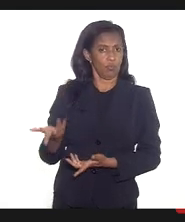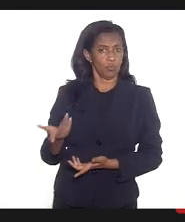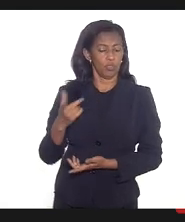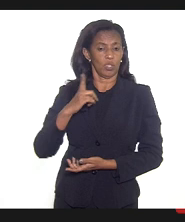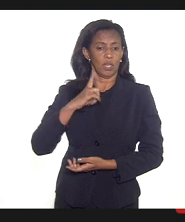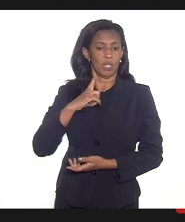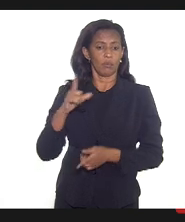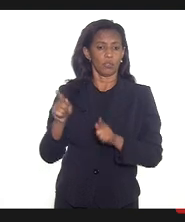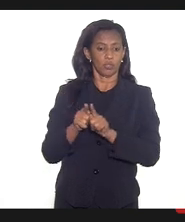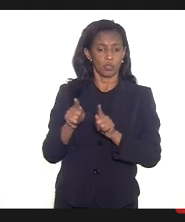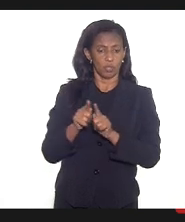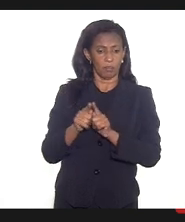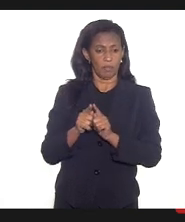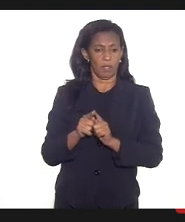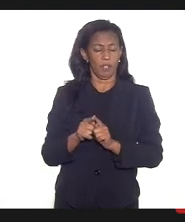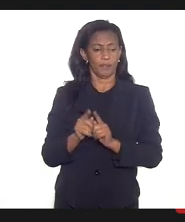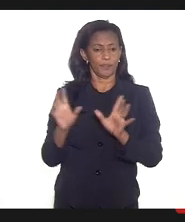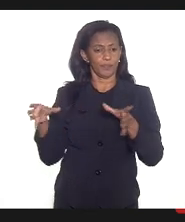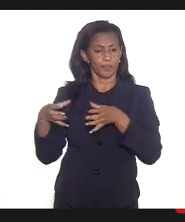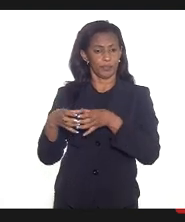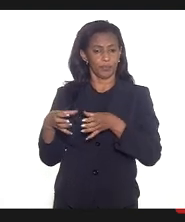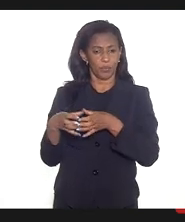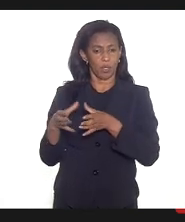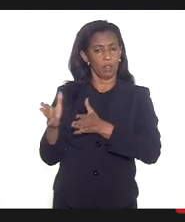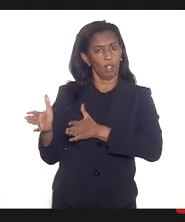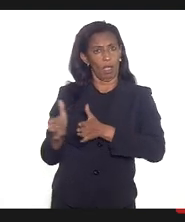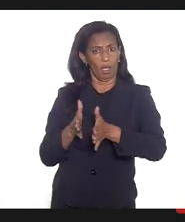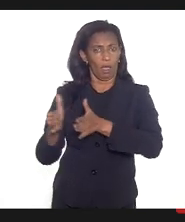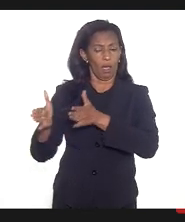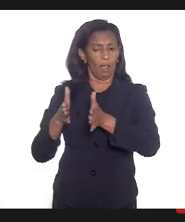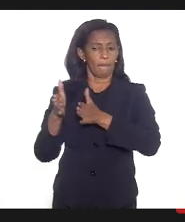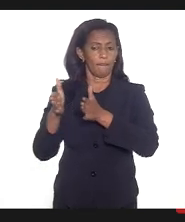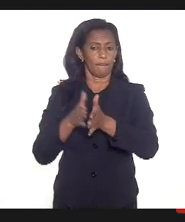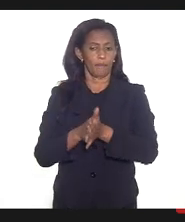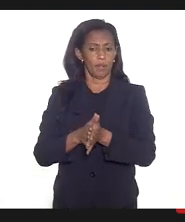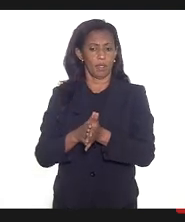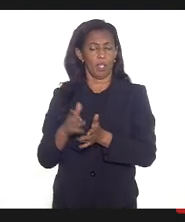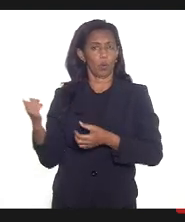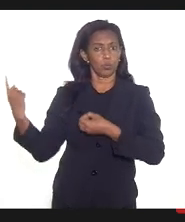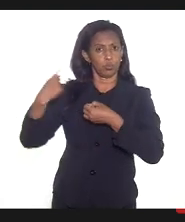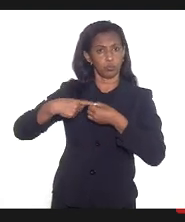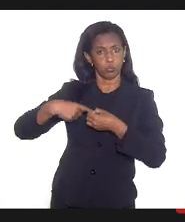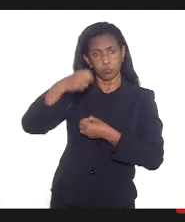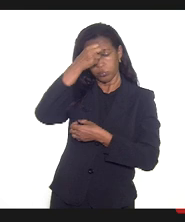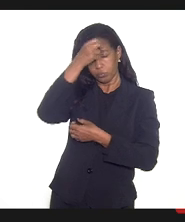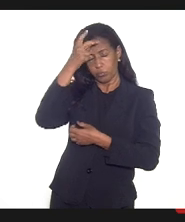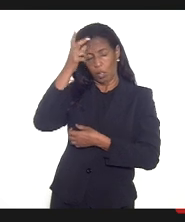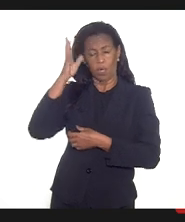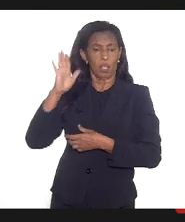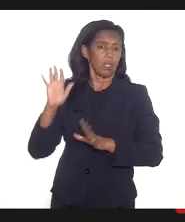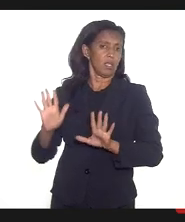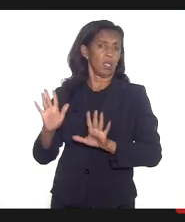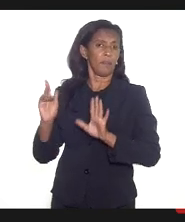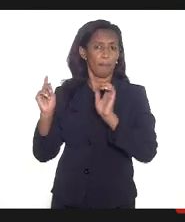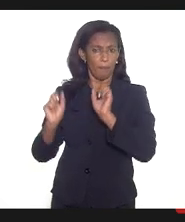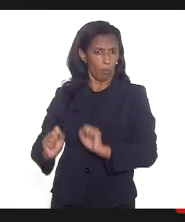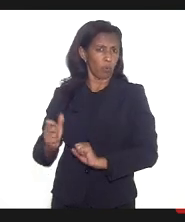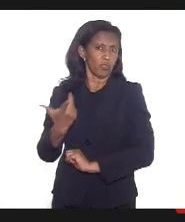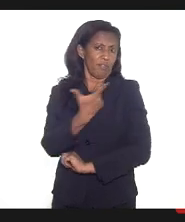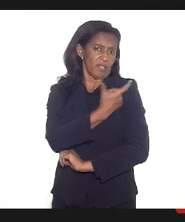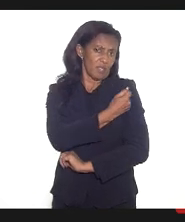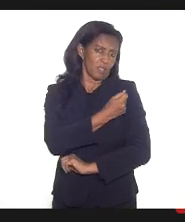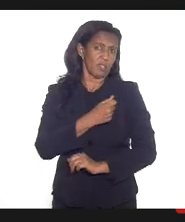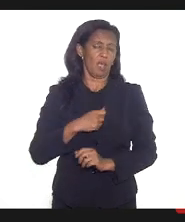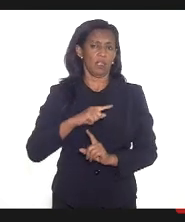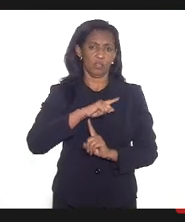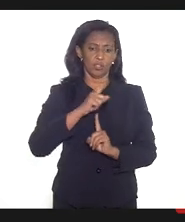vários estados e alguns municípios com decisão independente vacinando as